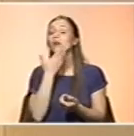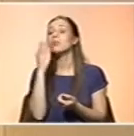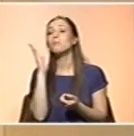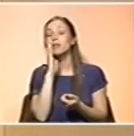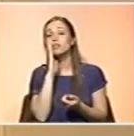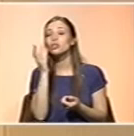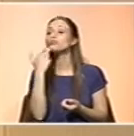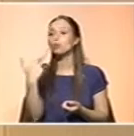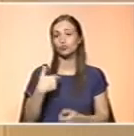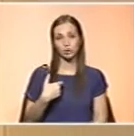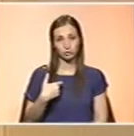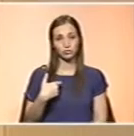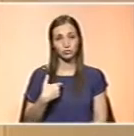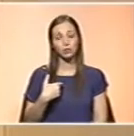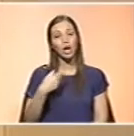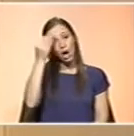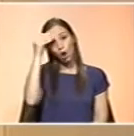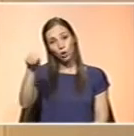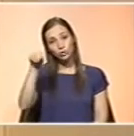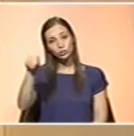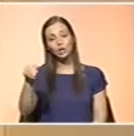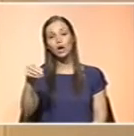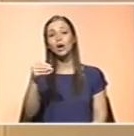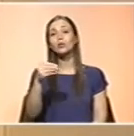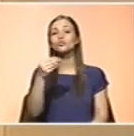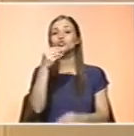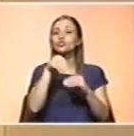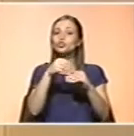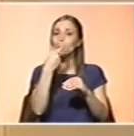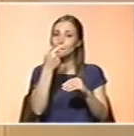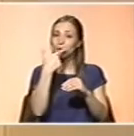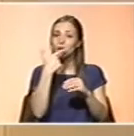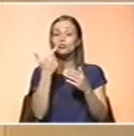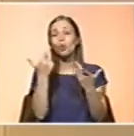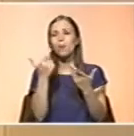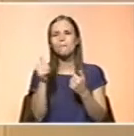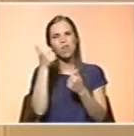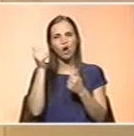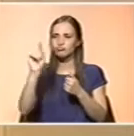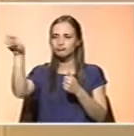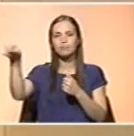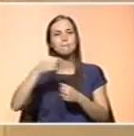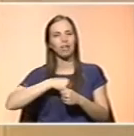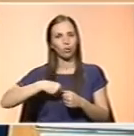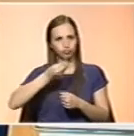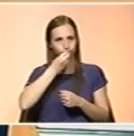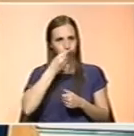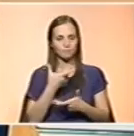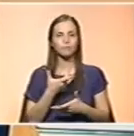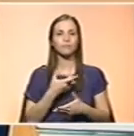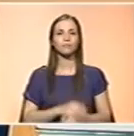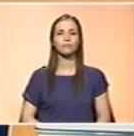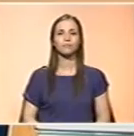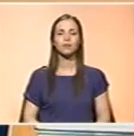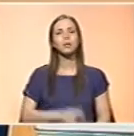resposta, tanto poderemos aconselhar um suplemento como referencial para o médico ou nutricionista. E pessoas que vão à procura